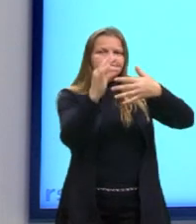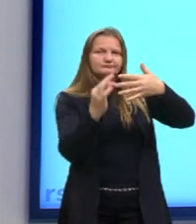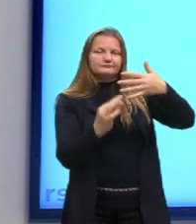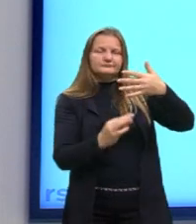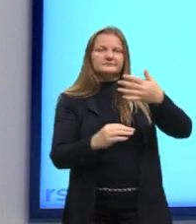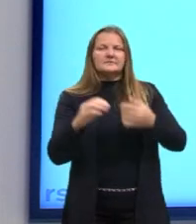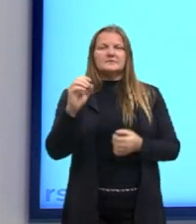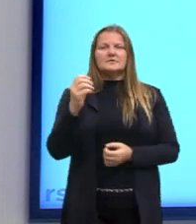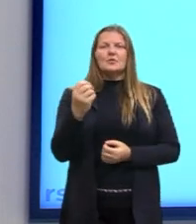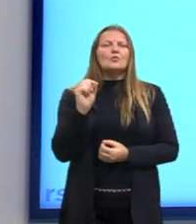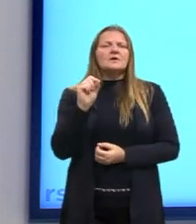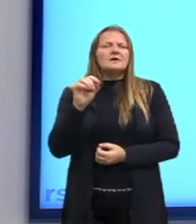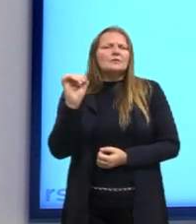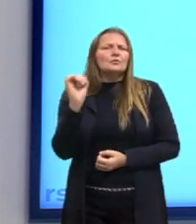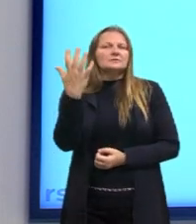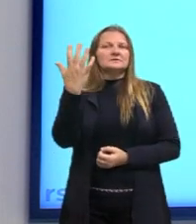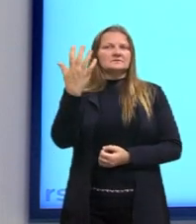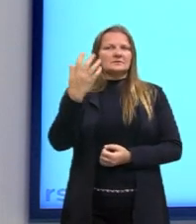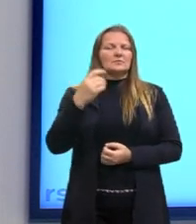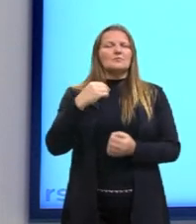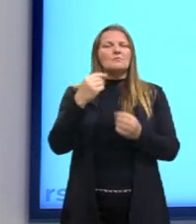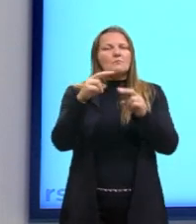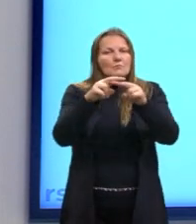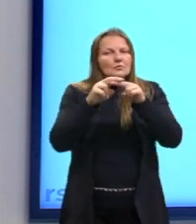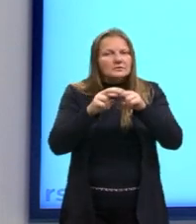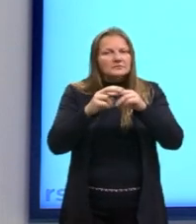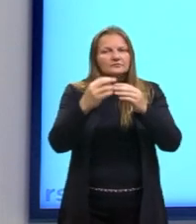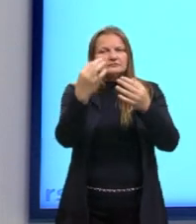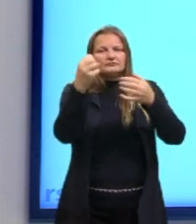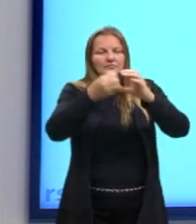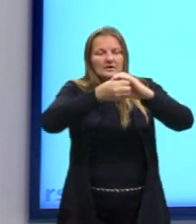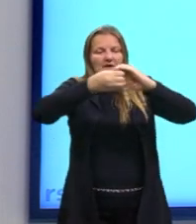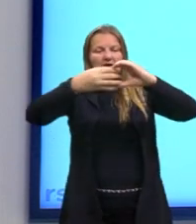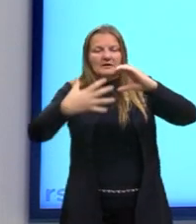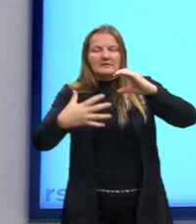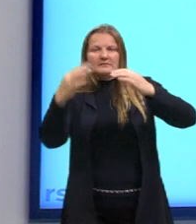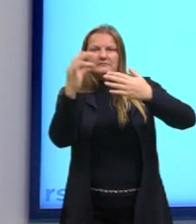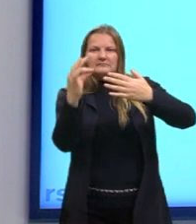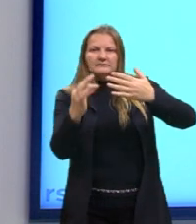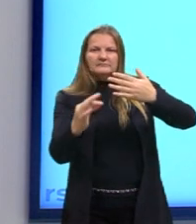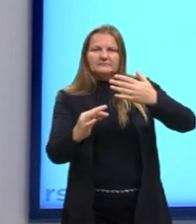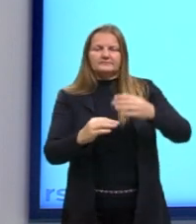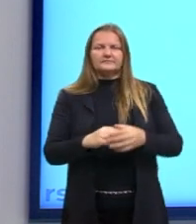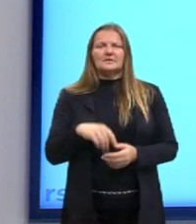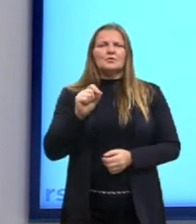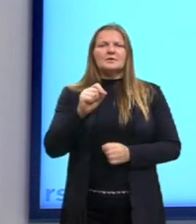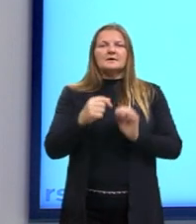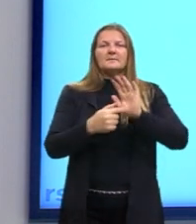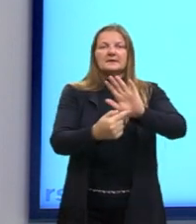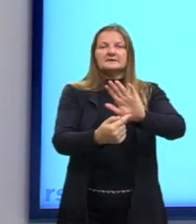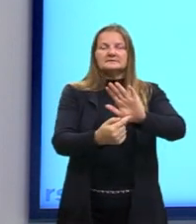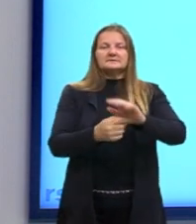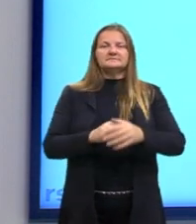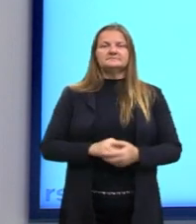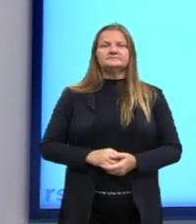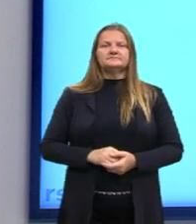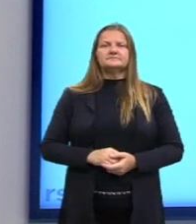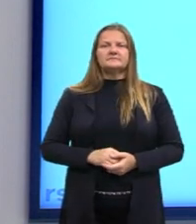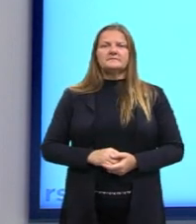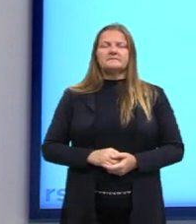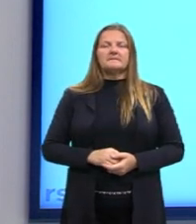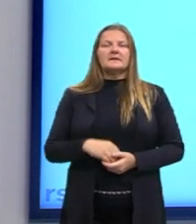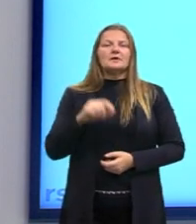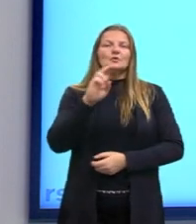fenômeno, podemos também seguir na perspectiva do Russell, né? Aquilo que aparece, aquilo que aparece é um